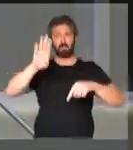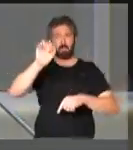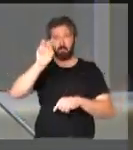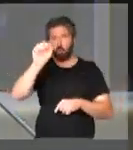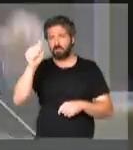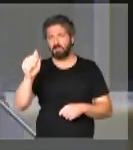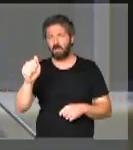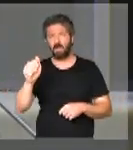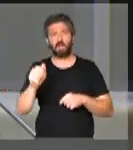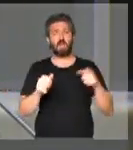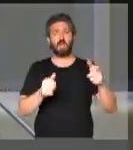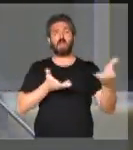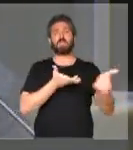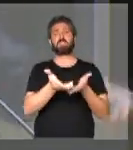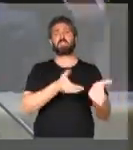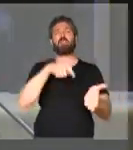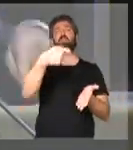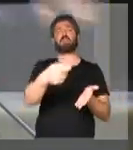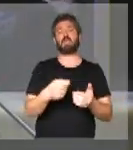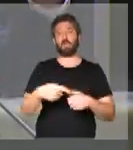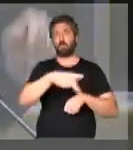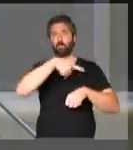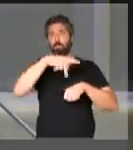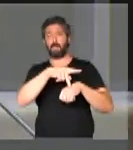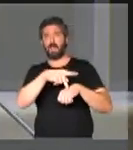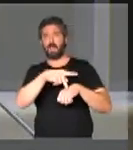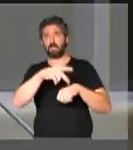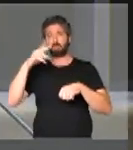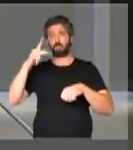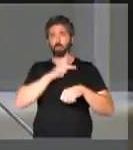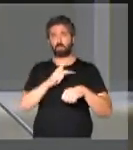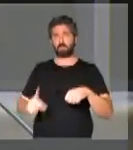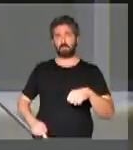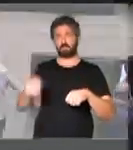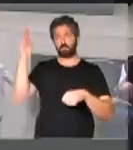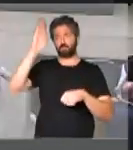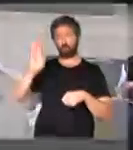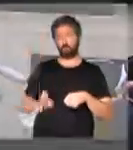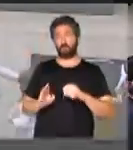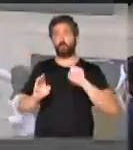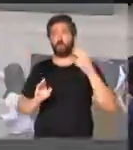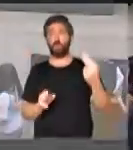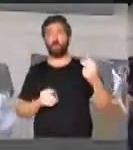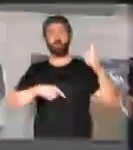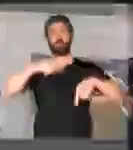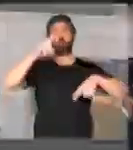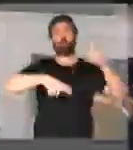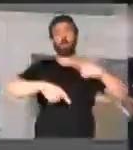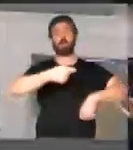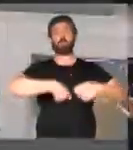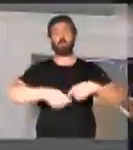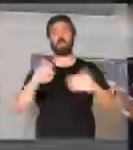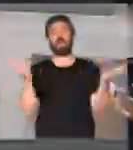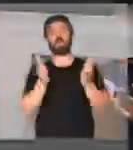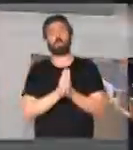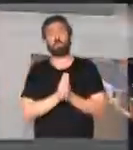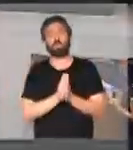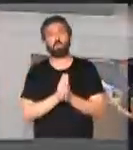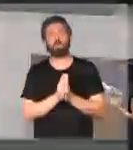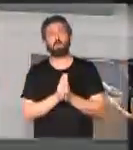Bolsa? A quem o ministro serve? Ao país através do presidente da República ou às flutuações do mercado?